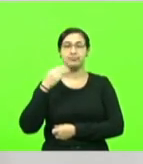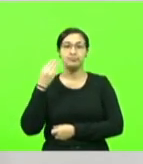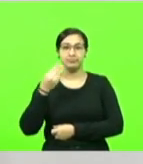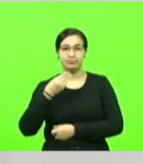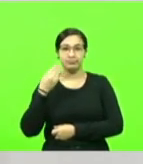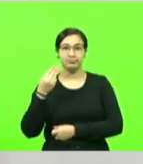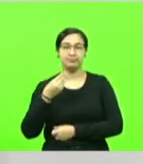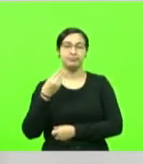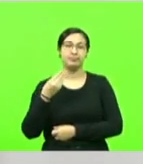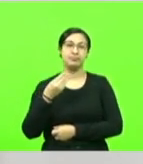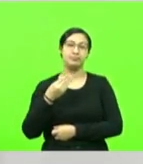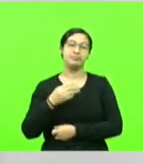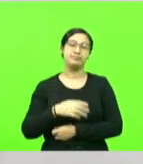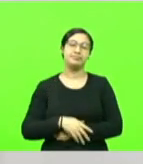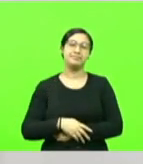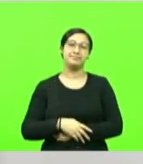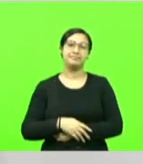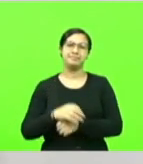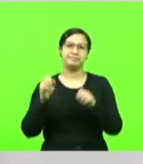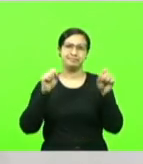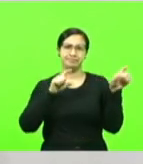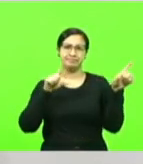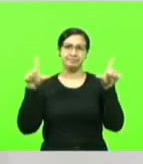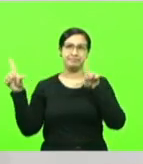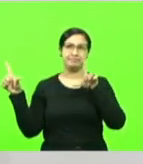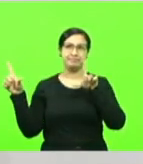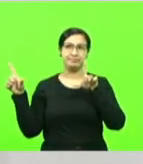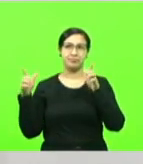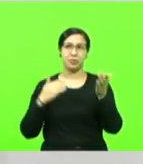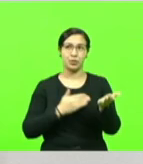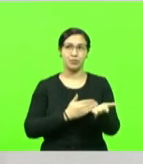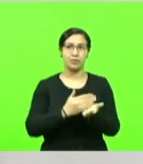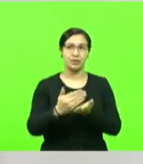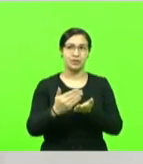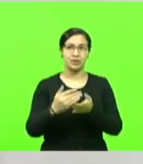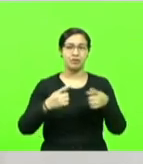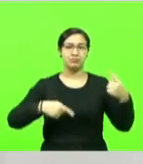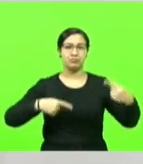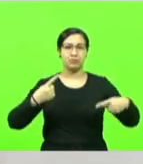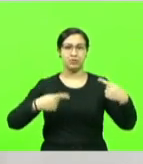também. Queria abrir uma imagem aí, para começar o nosso debate com essa...